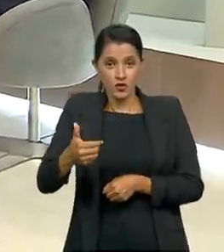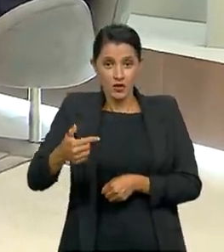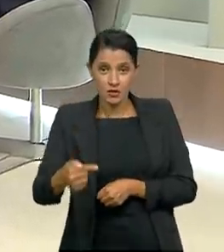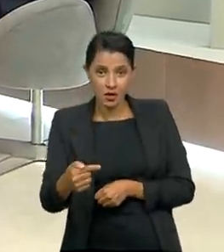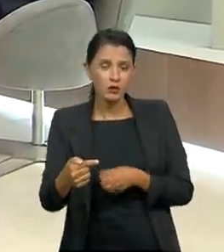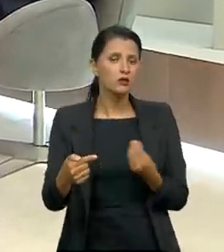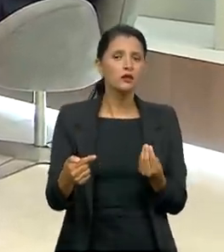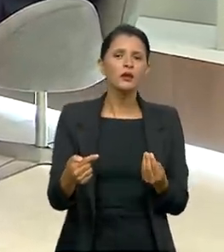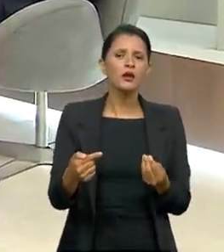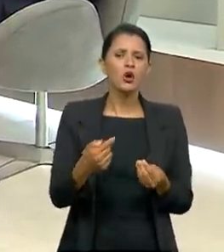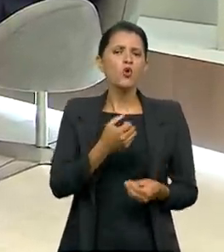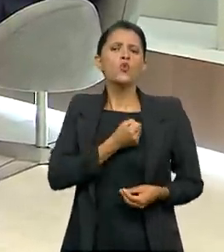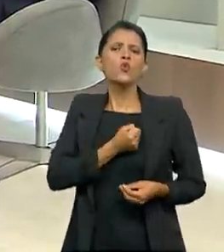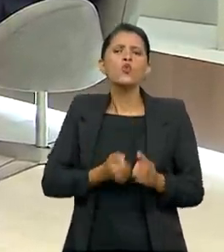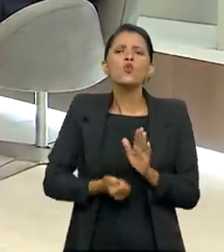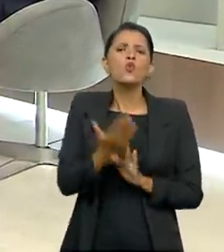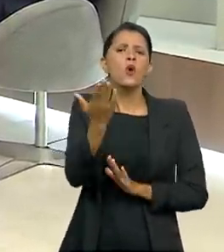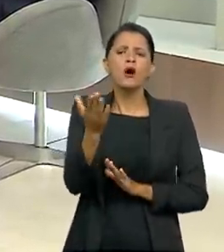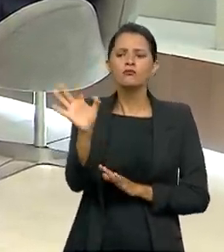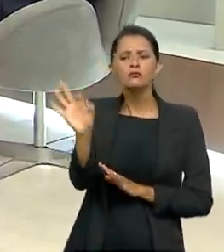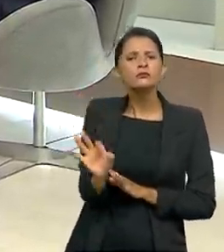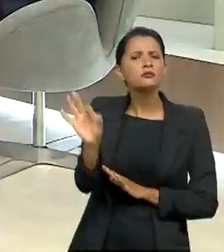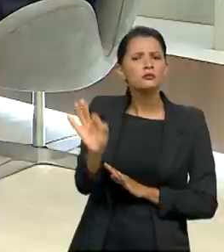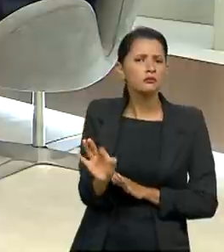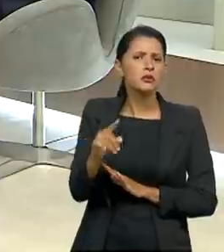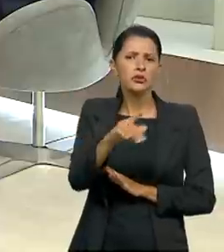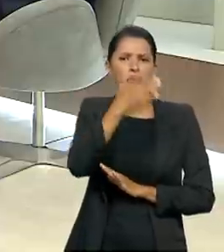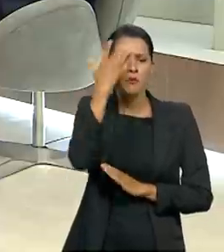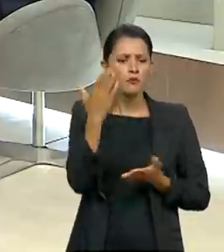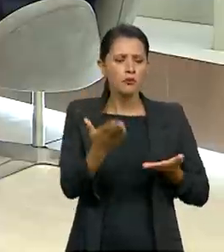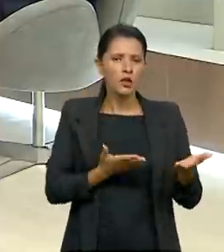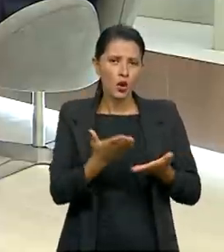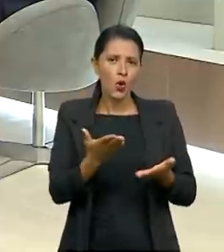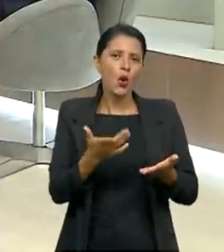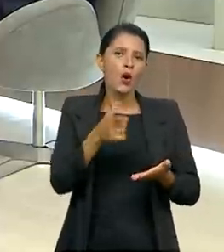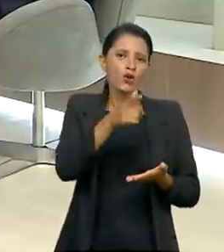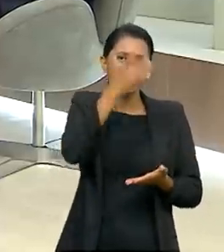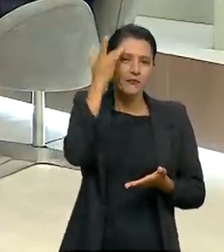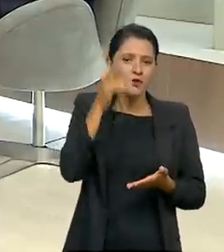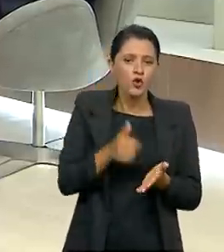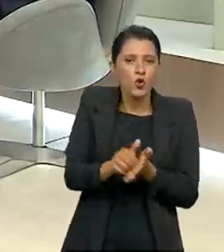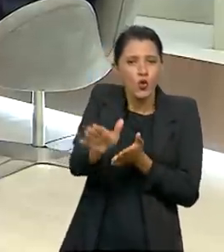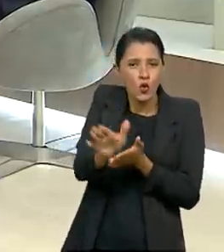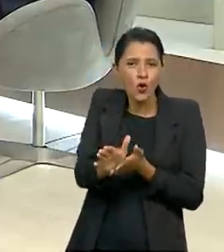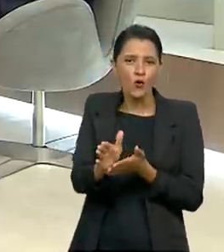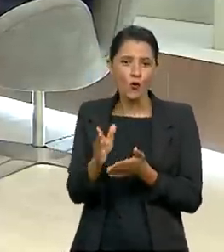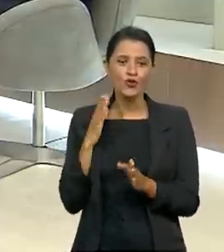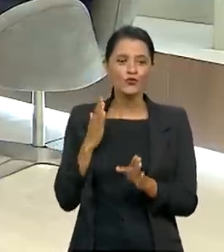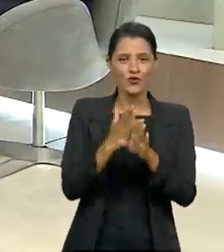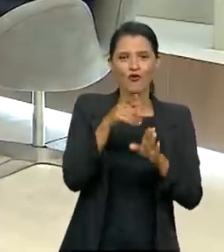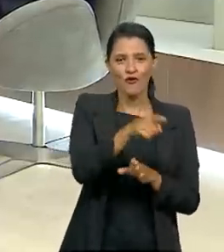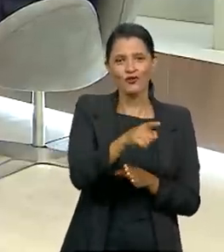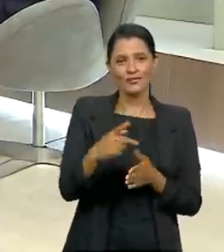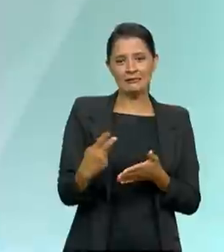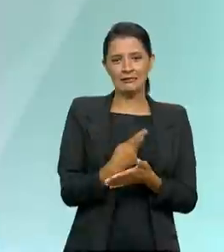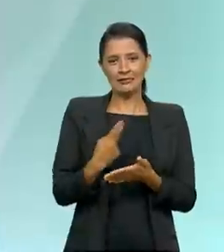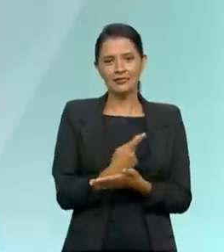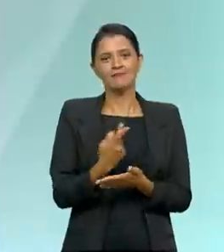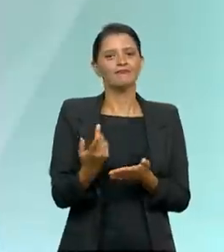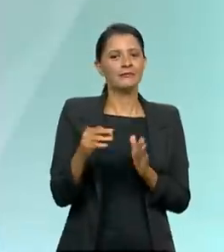então, qual que é o número estatístico de servidores desligados, quando as irregularidades são comprovadas, claro?